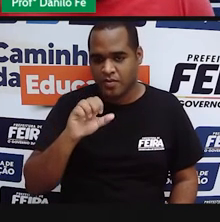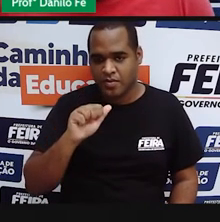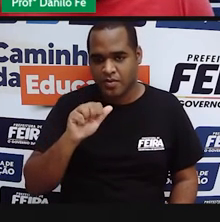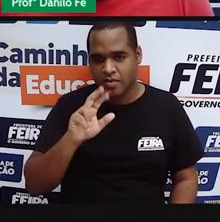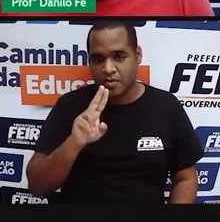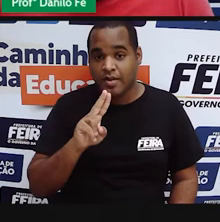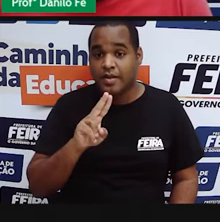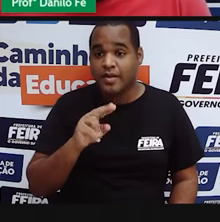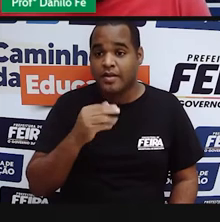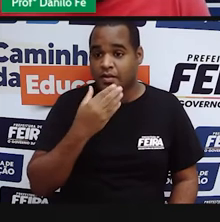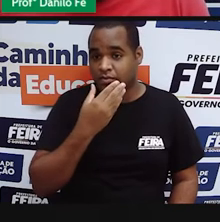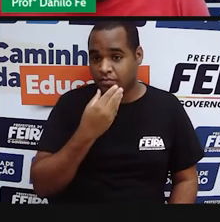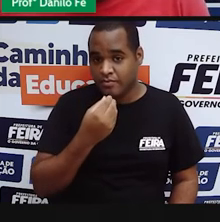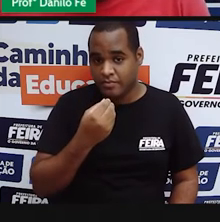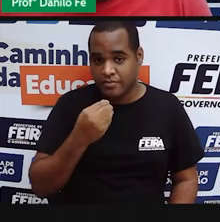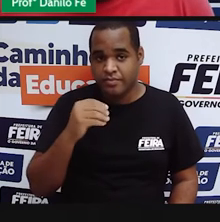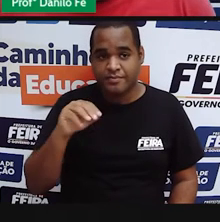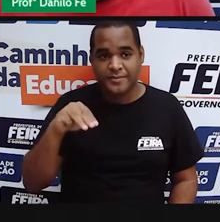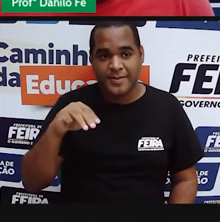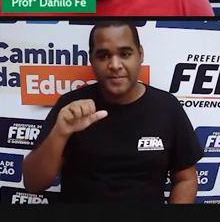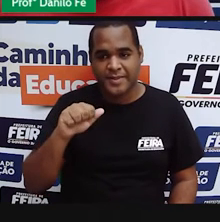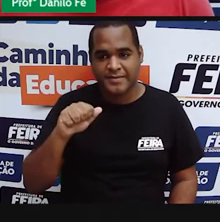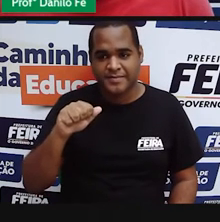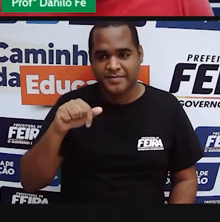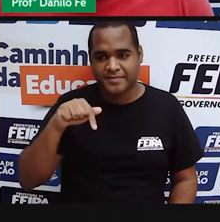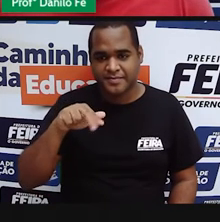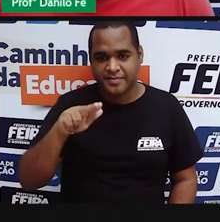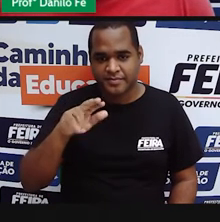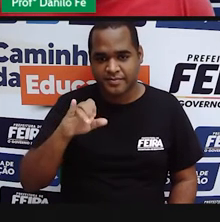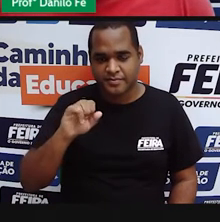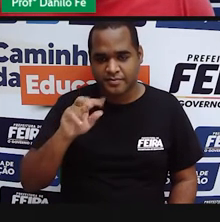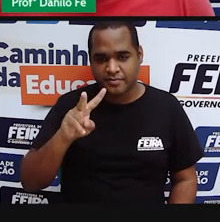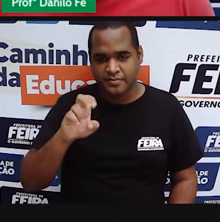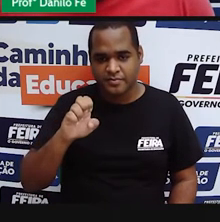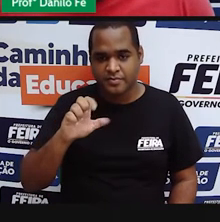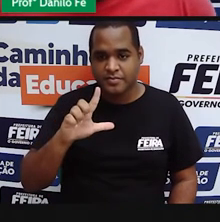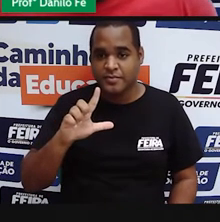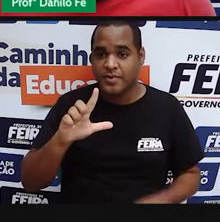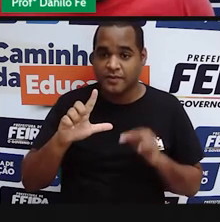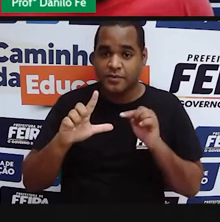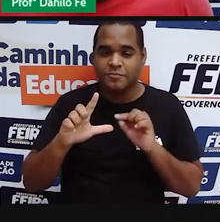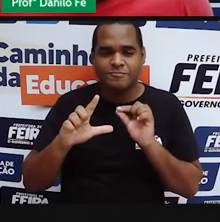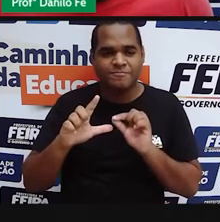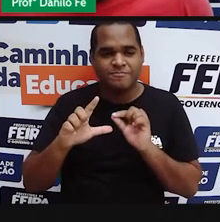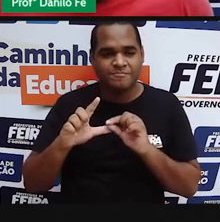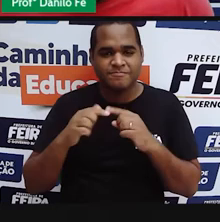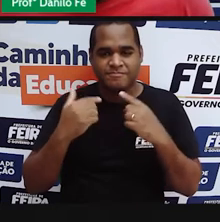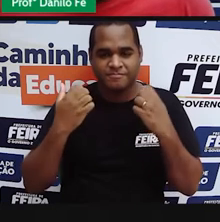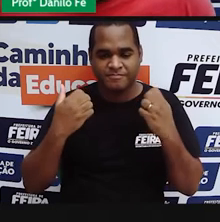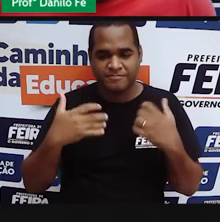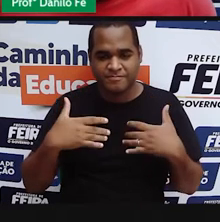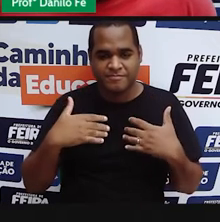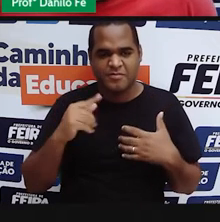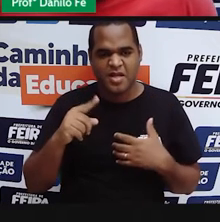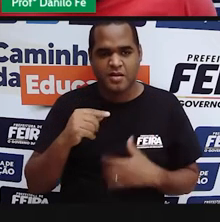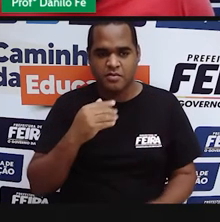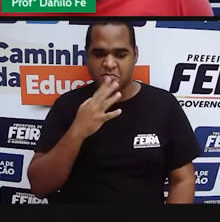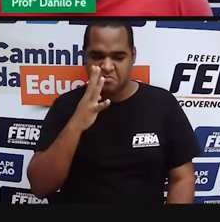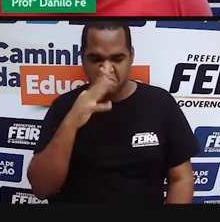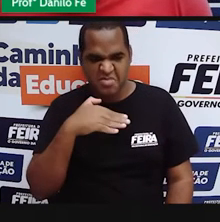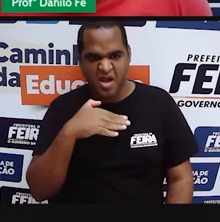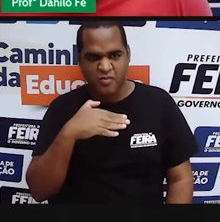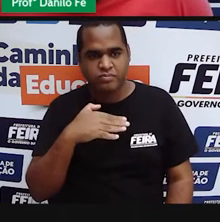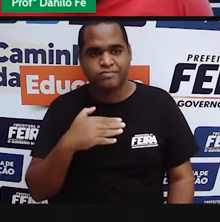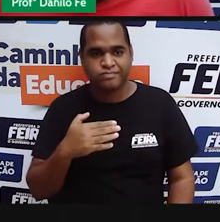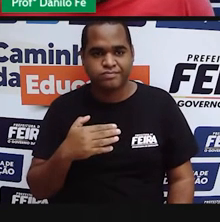Maquiavel. Eu acho que a expressão maquiavélico já deve ter sido usada muitas vezes por vocês. Fulano é